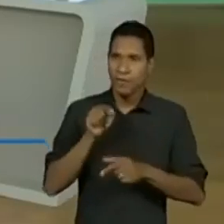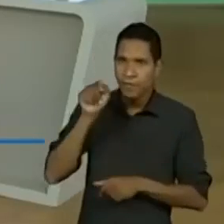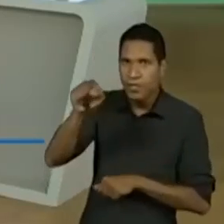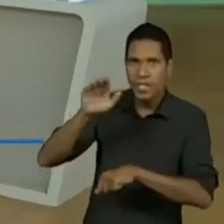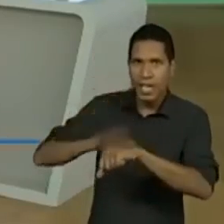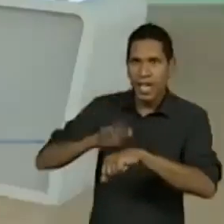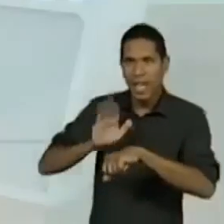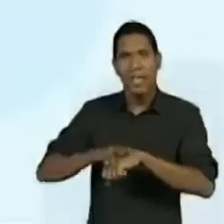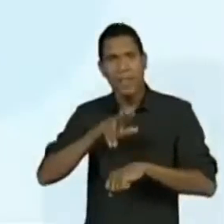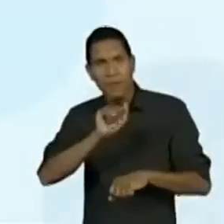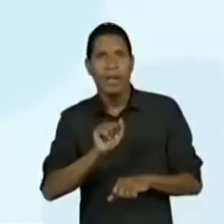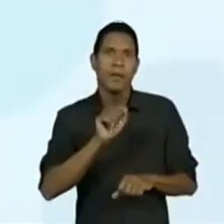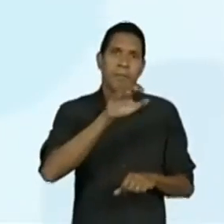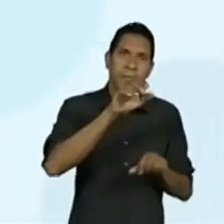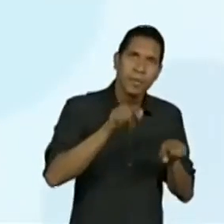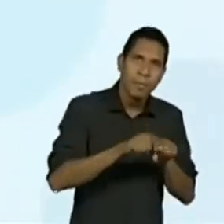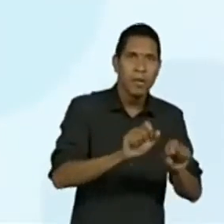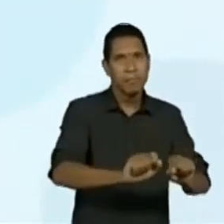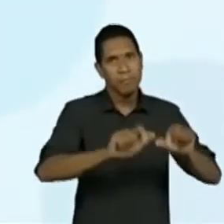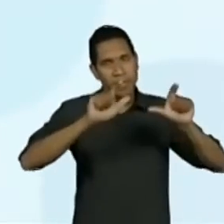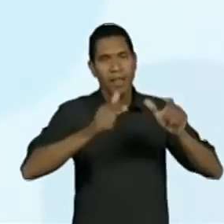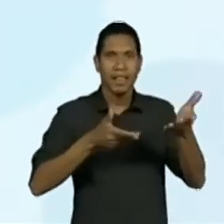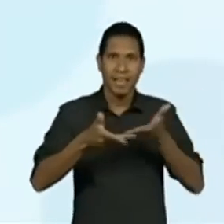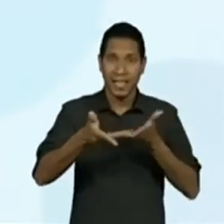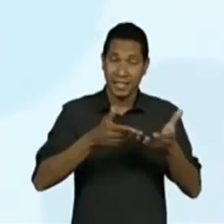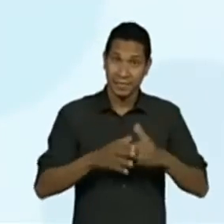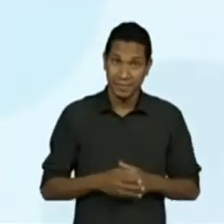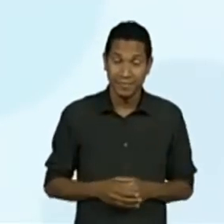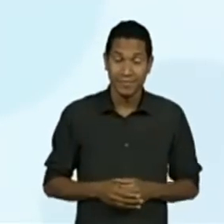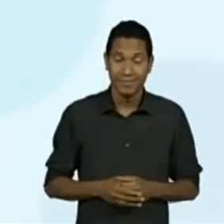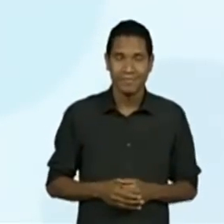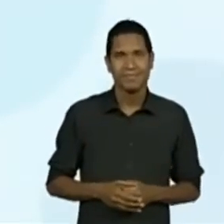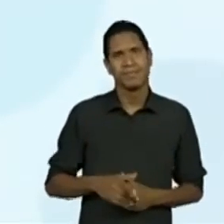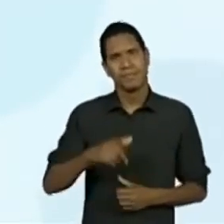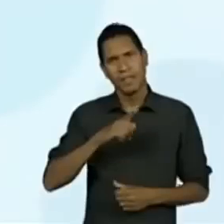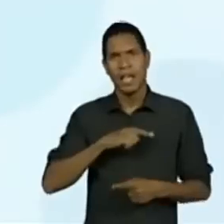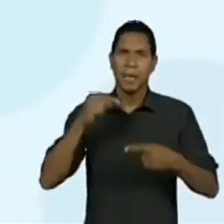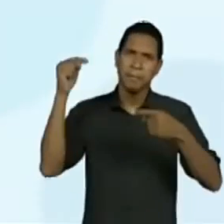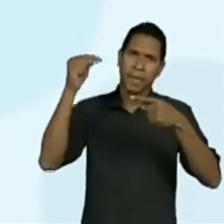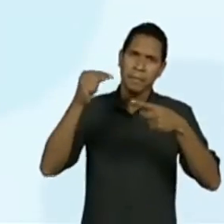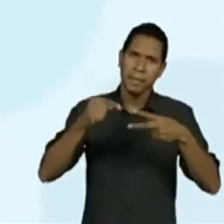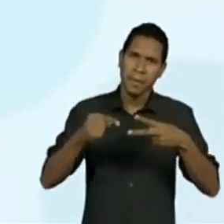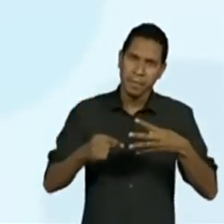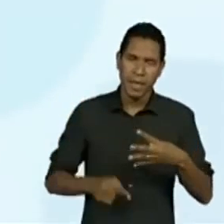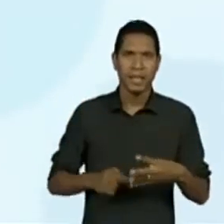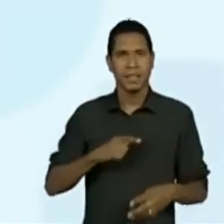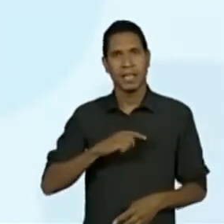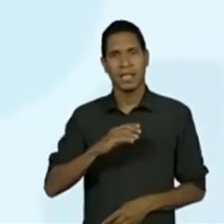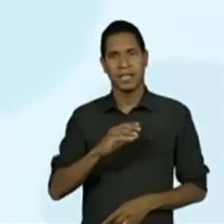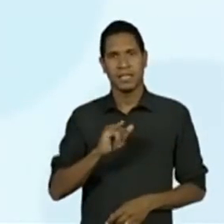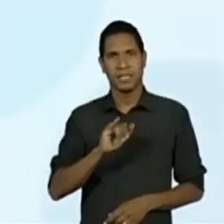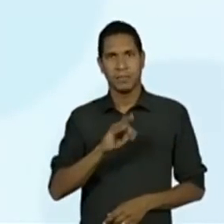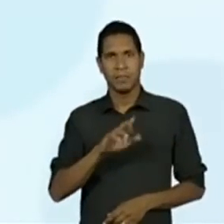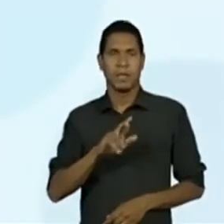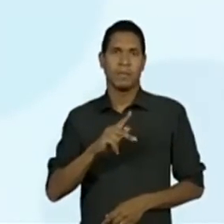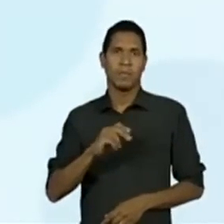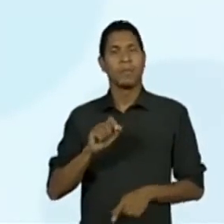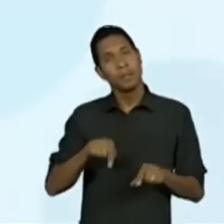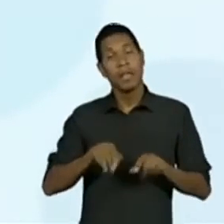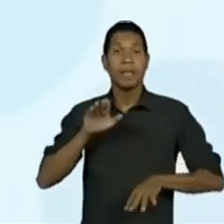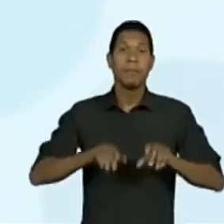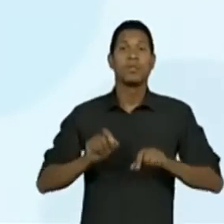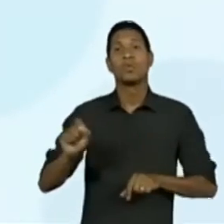com o leitor. A apresentação de cada item do cyberpoema depende do clique